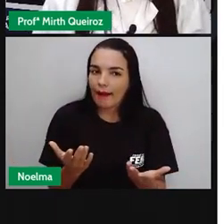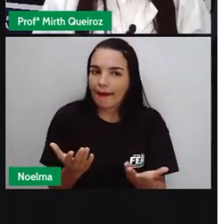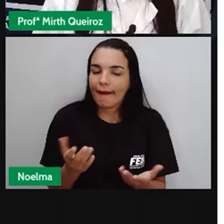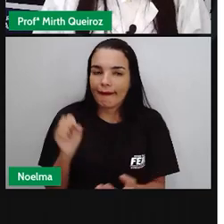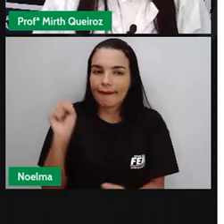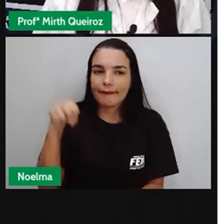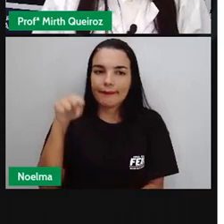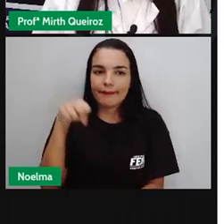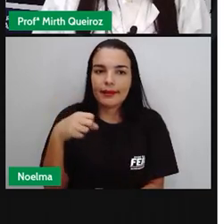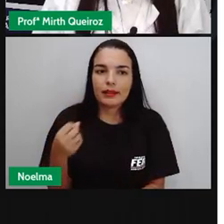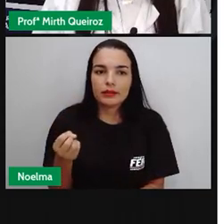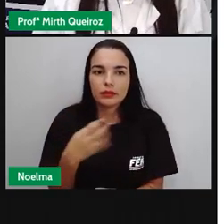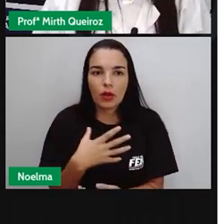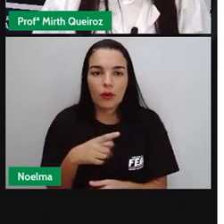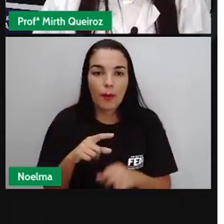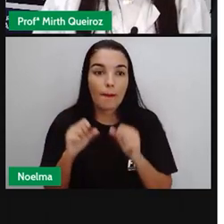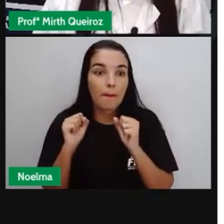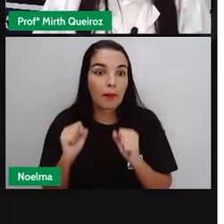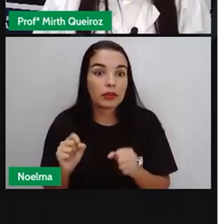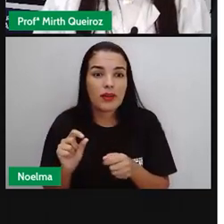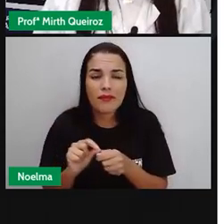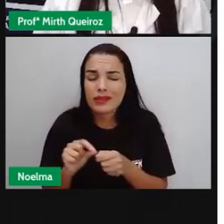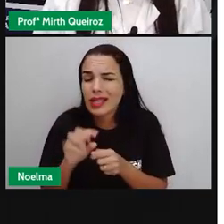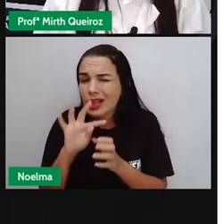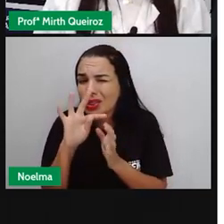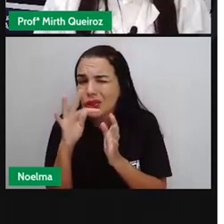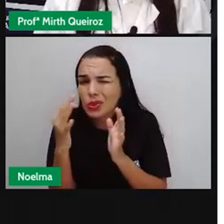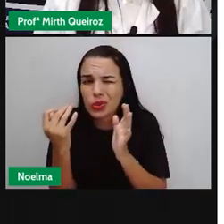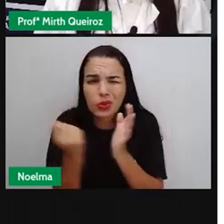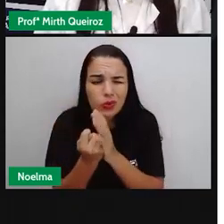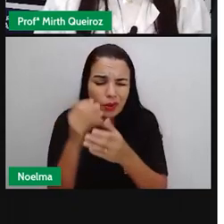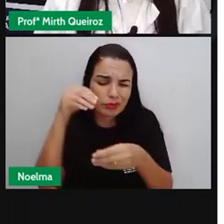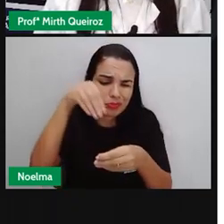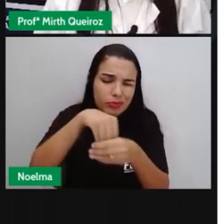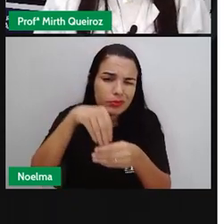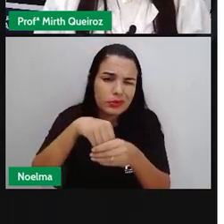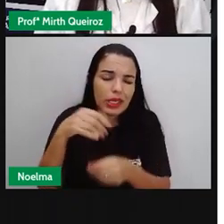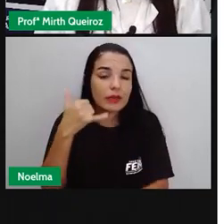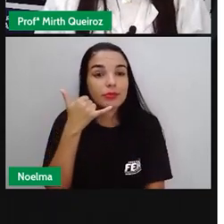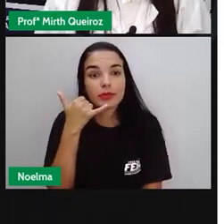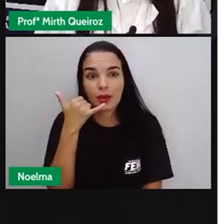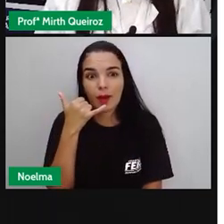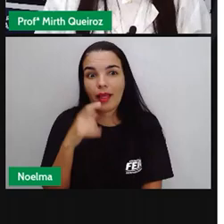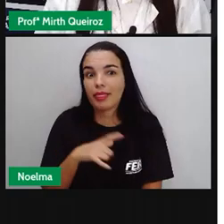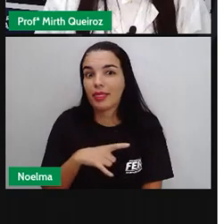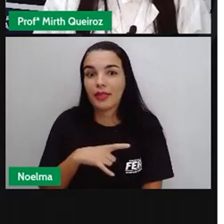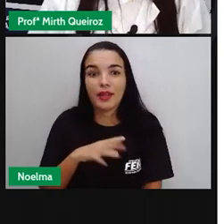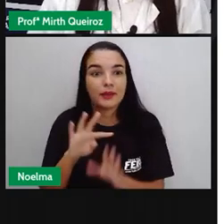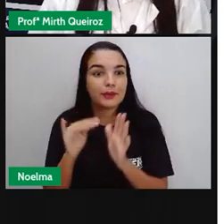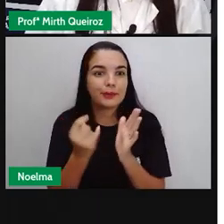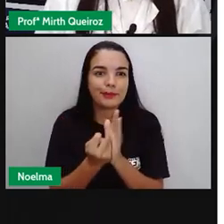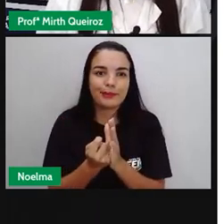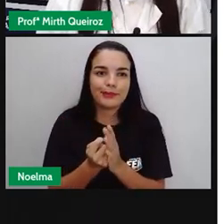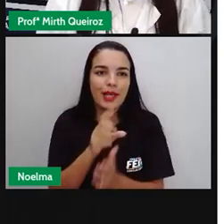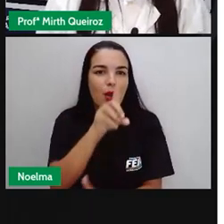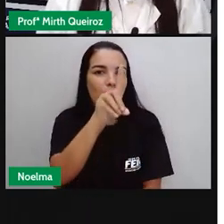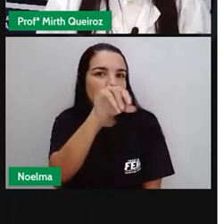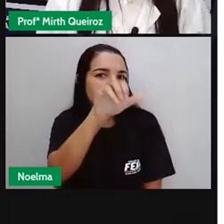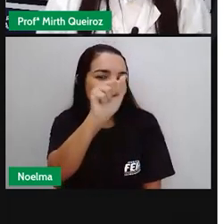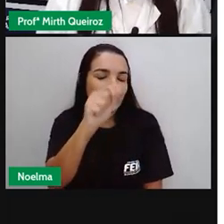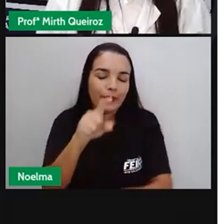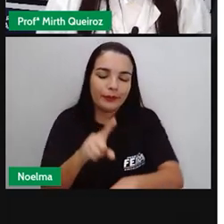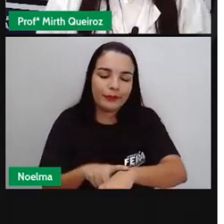Colocar até mesmo Além de analisar o relógio No próprio aparelho celular Você tem o calendário no celular Você tem o